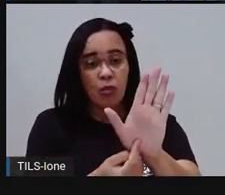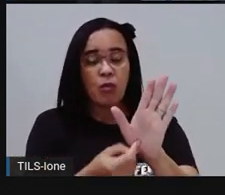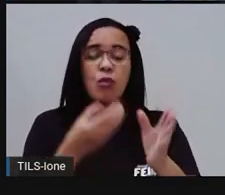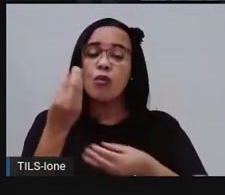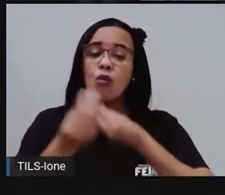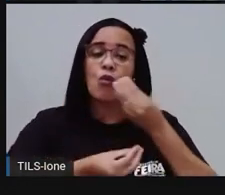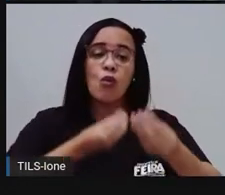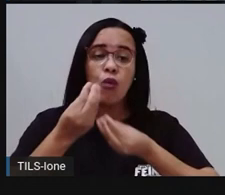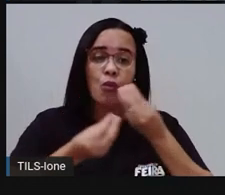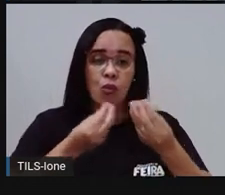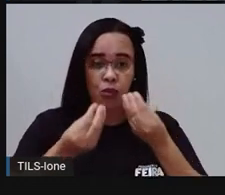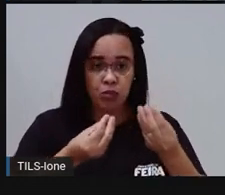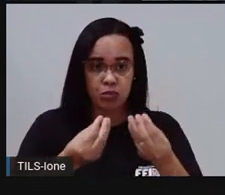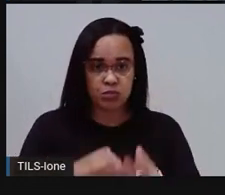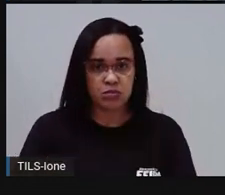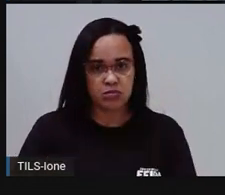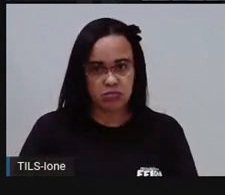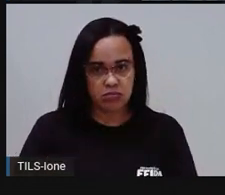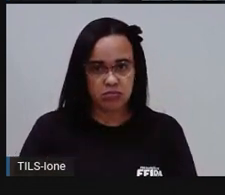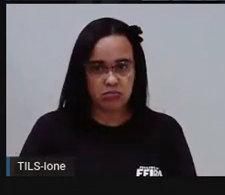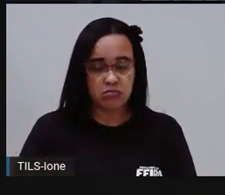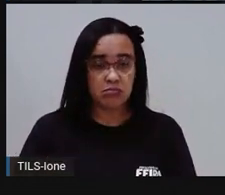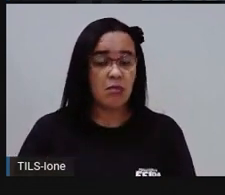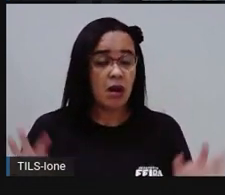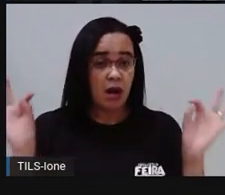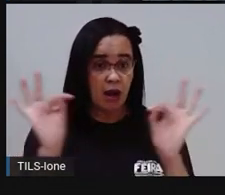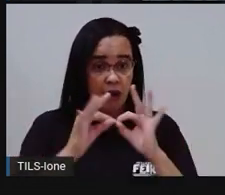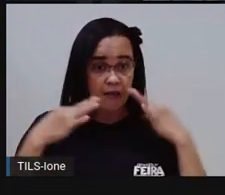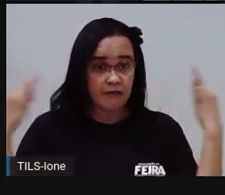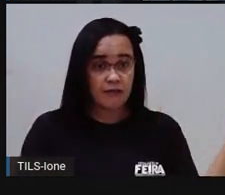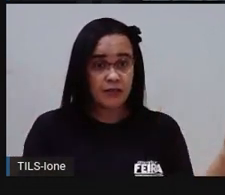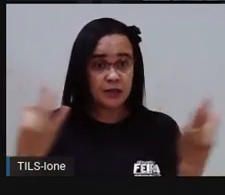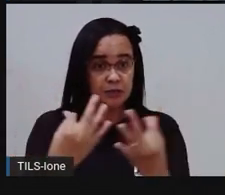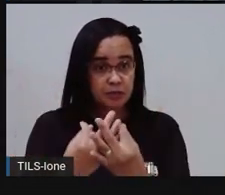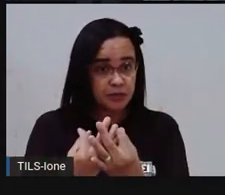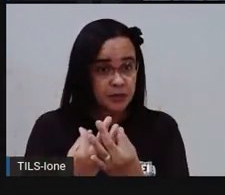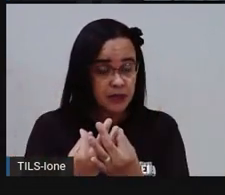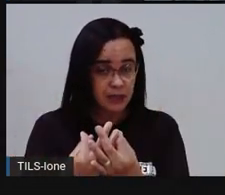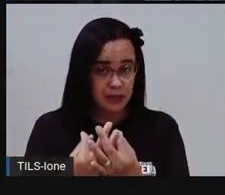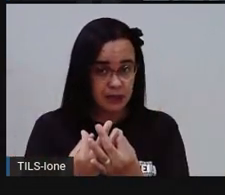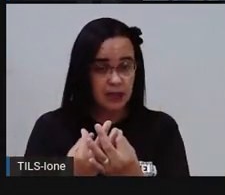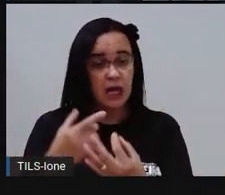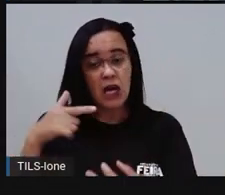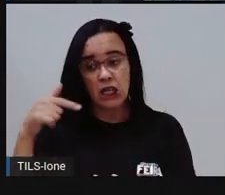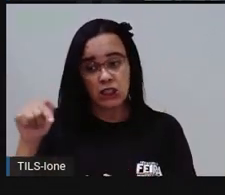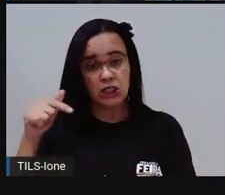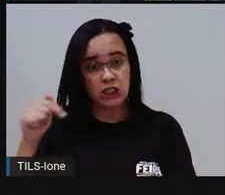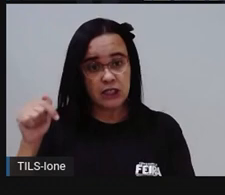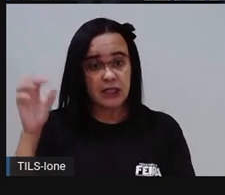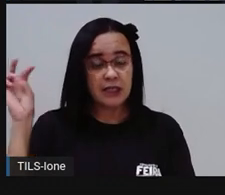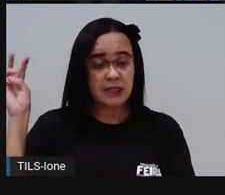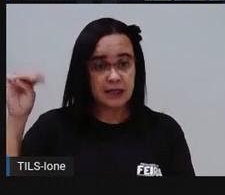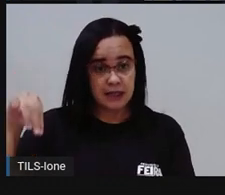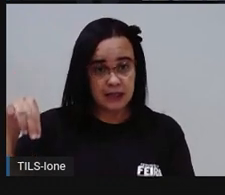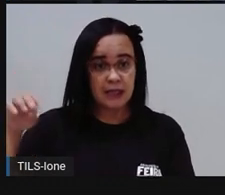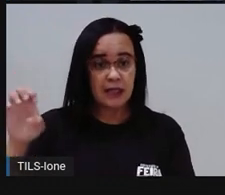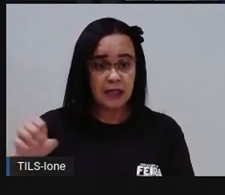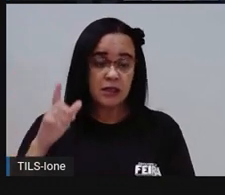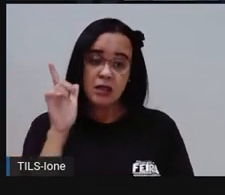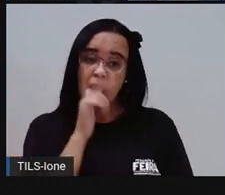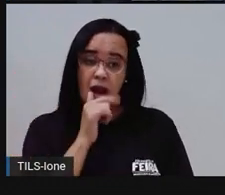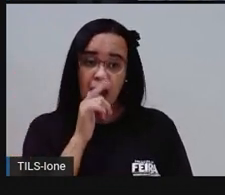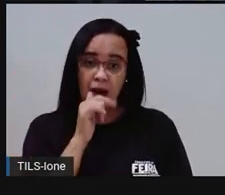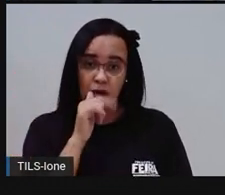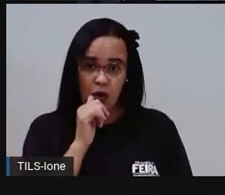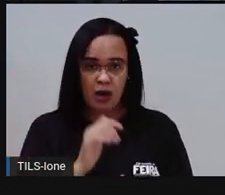Nesse caso aqui, ó, a família está só pagando, ó, por dezessete metros cúbicos de água, que é o total de oitenta e seis